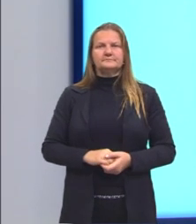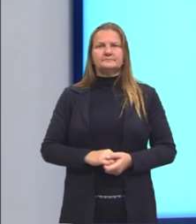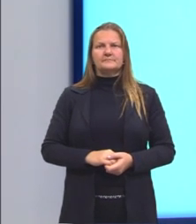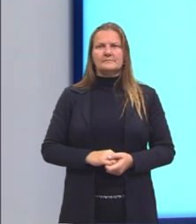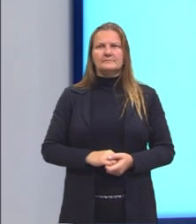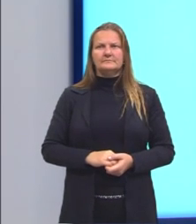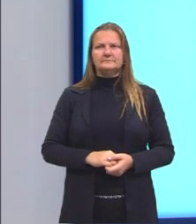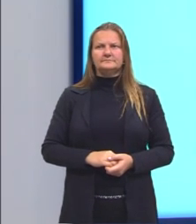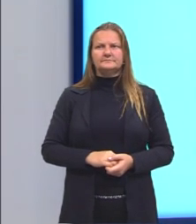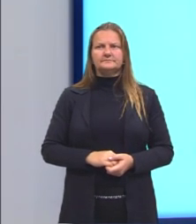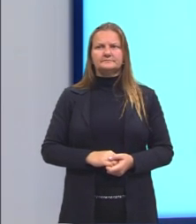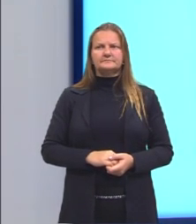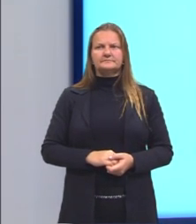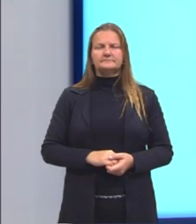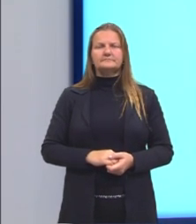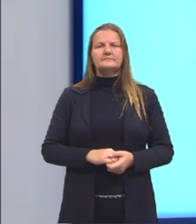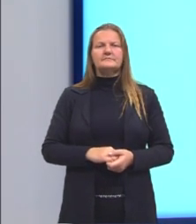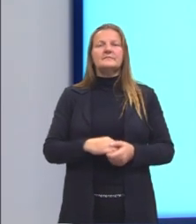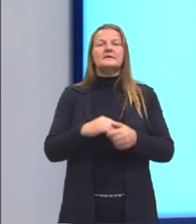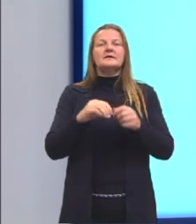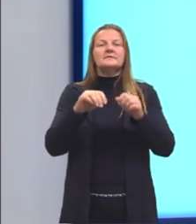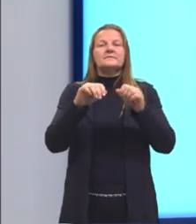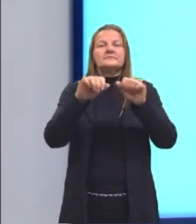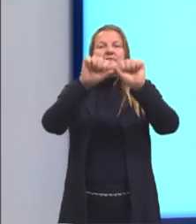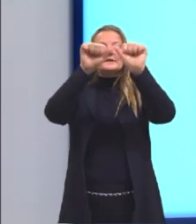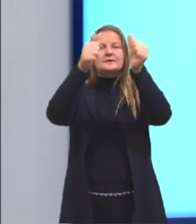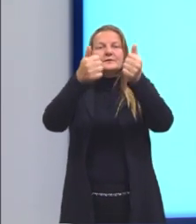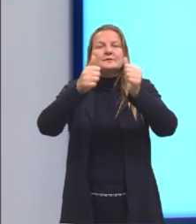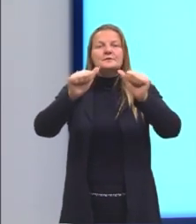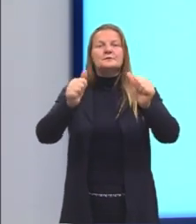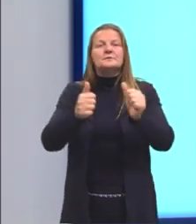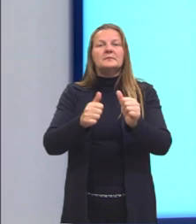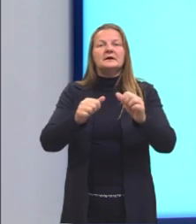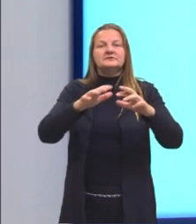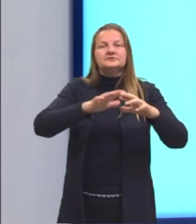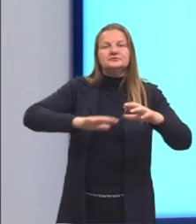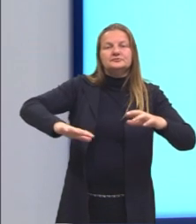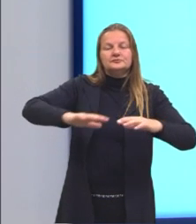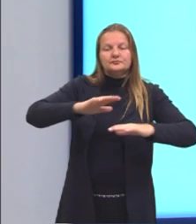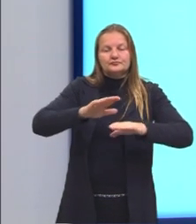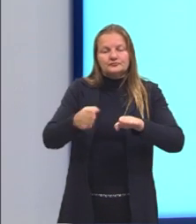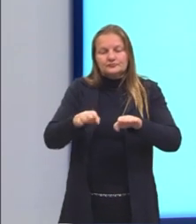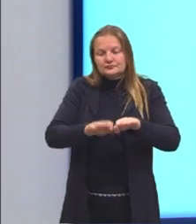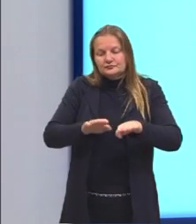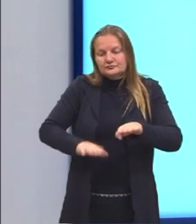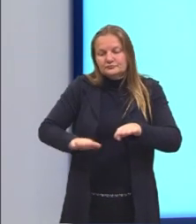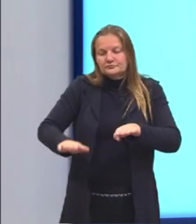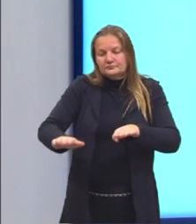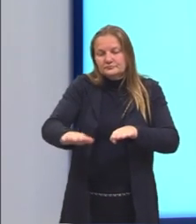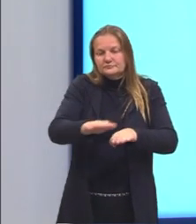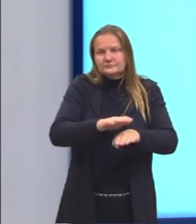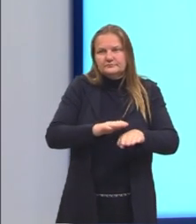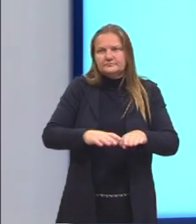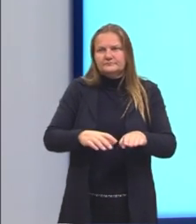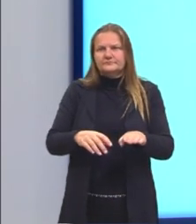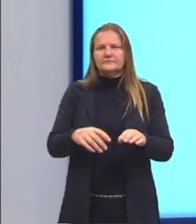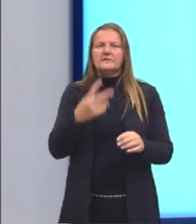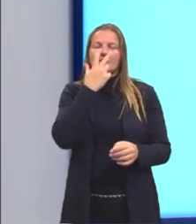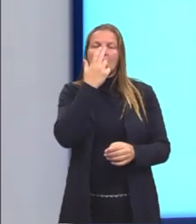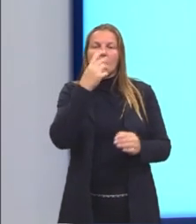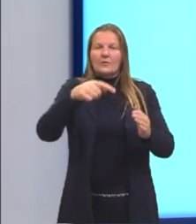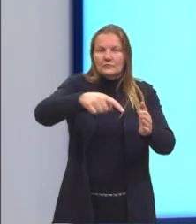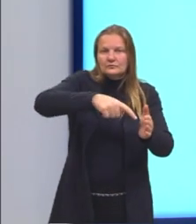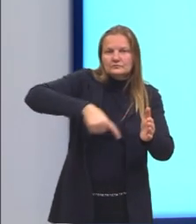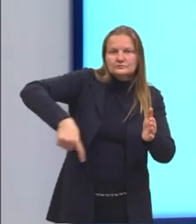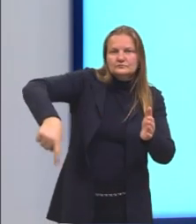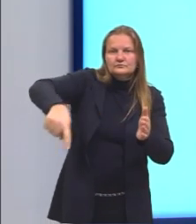Aqui eu coloquei a imagem que remete a essa área que já foi pavimentada. Então, nós temos a área no formato de